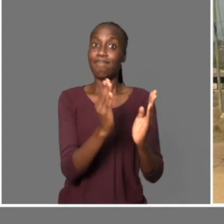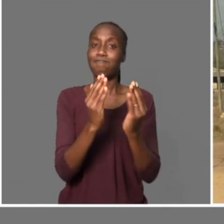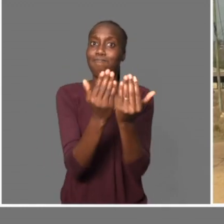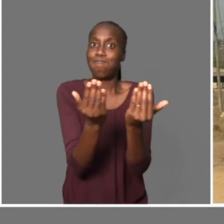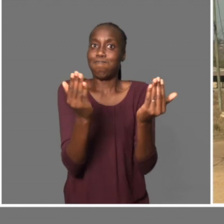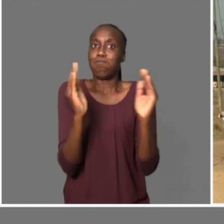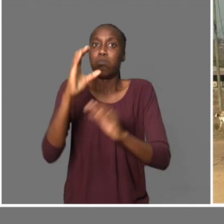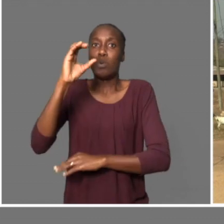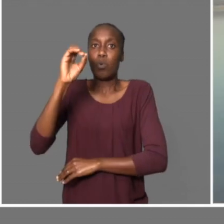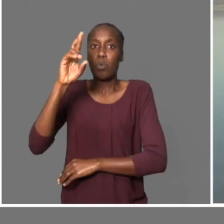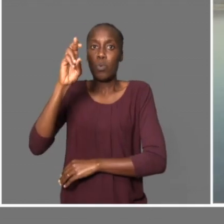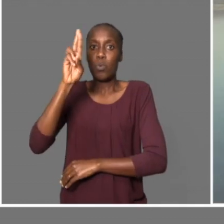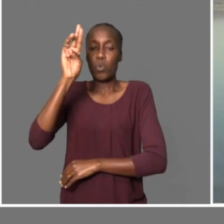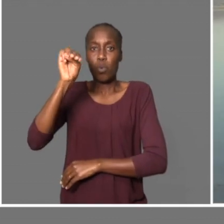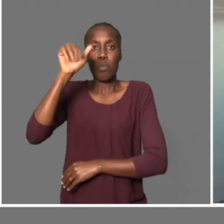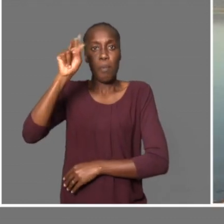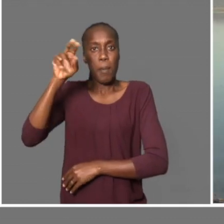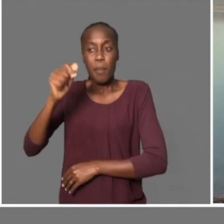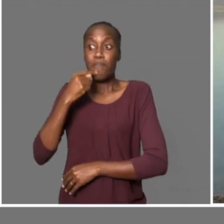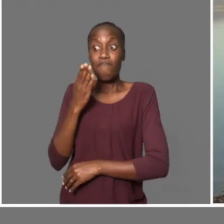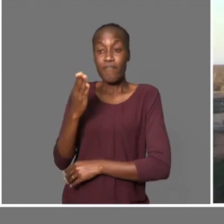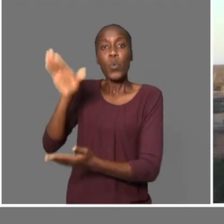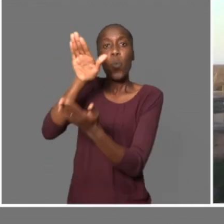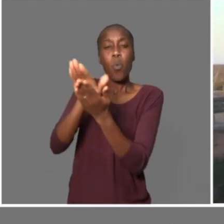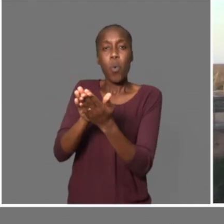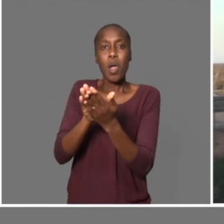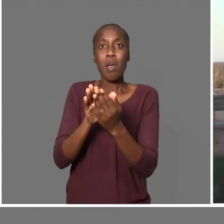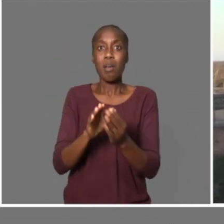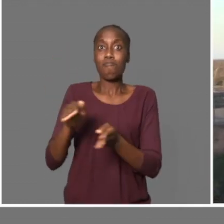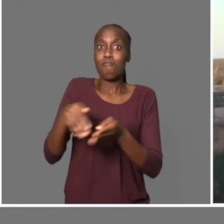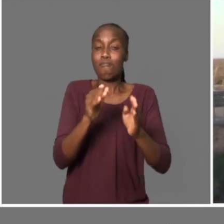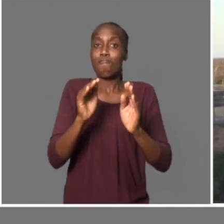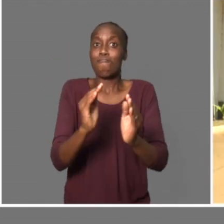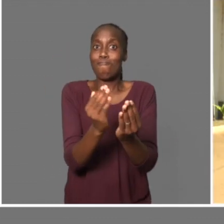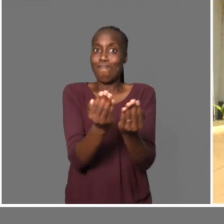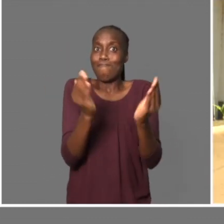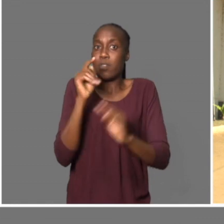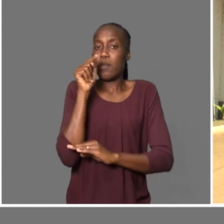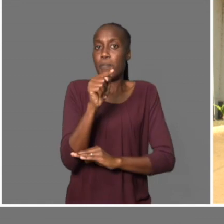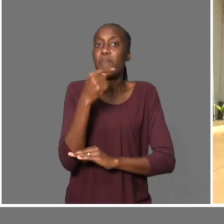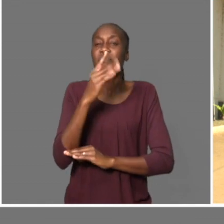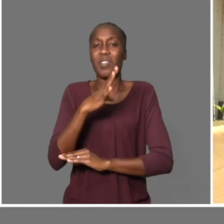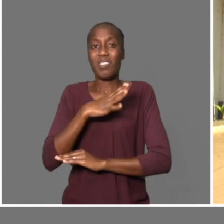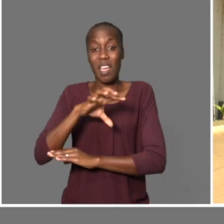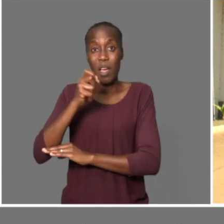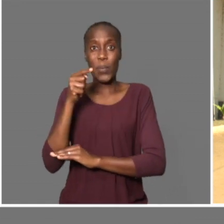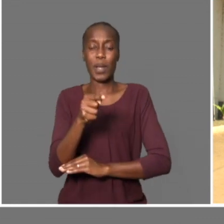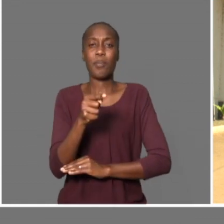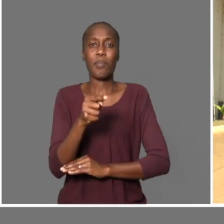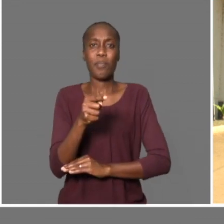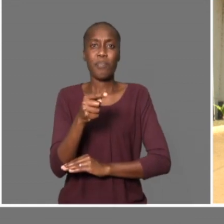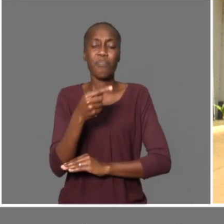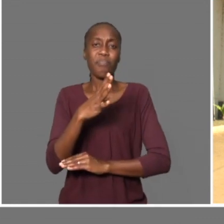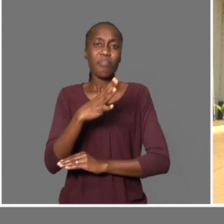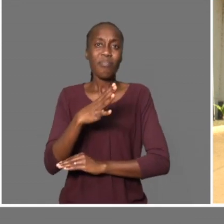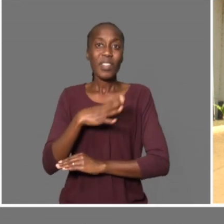as possíveis razões da escassez de peixe na barragem de Corumana. A pesca em Corumana é feita na